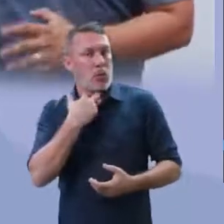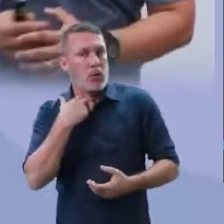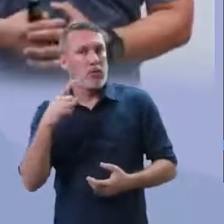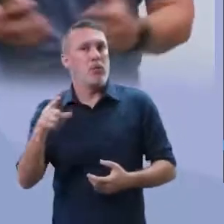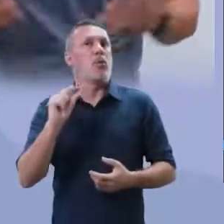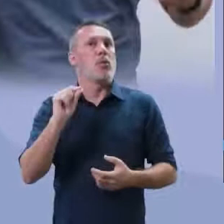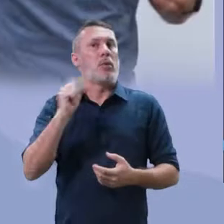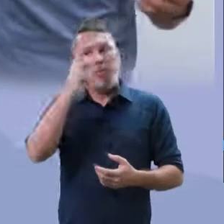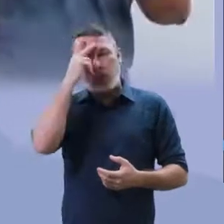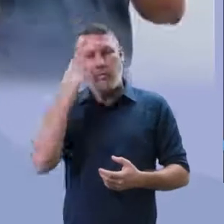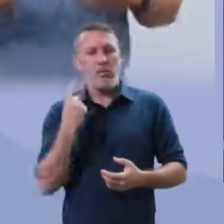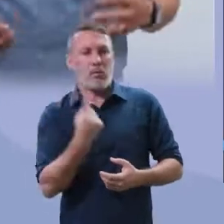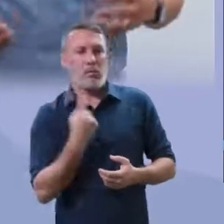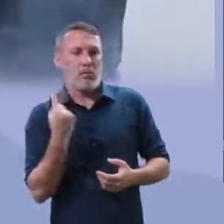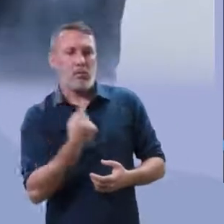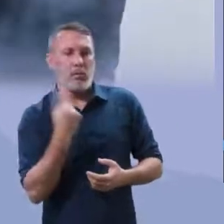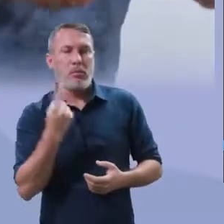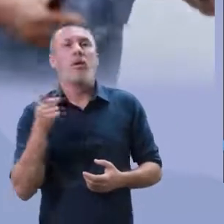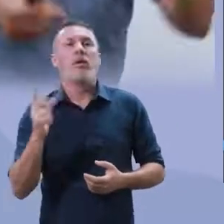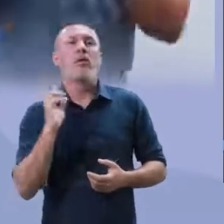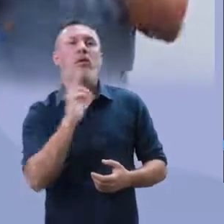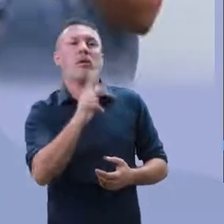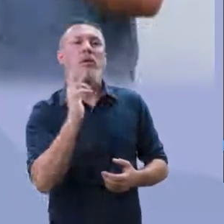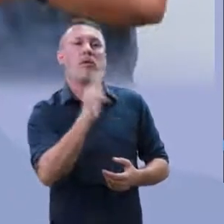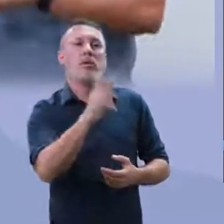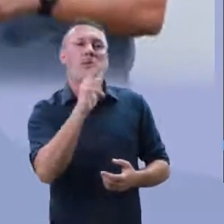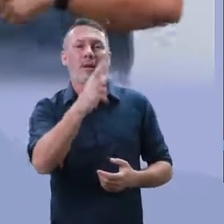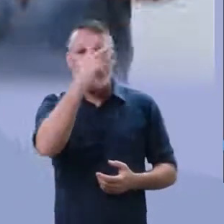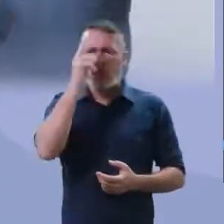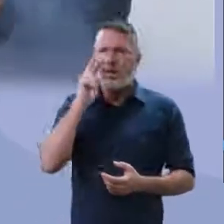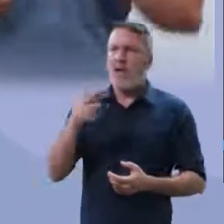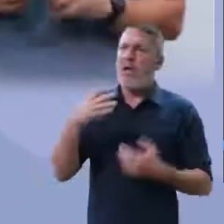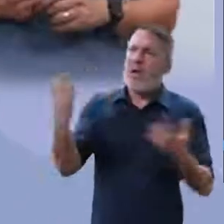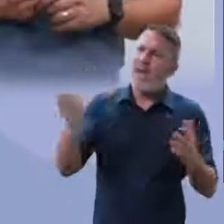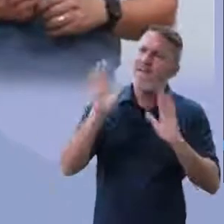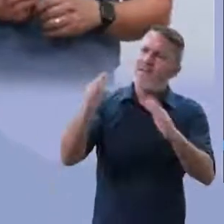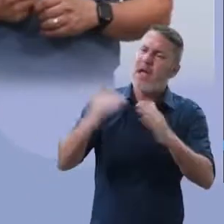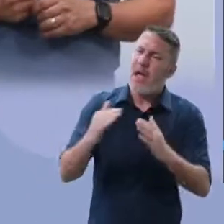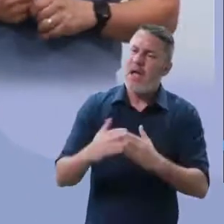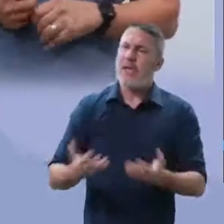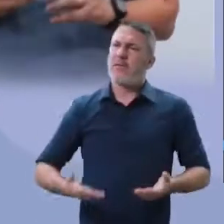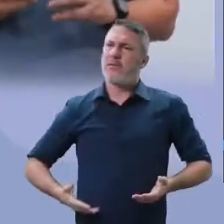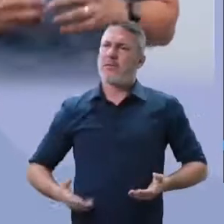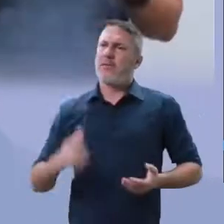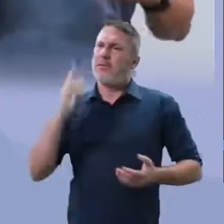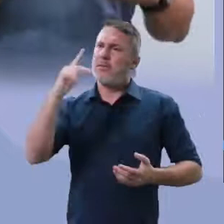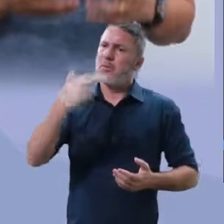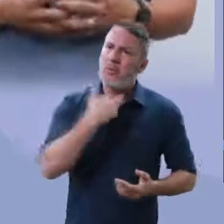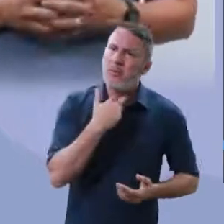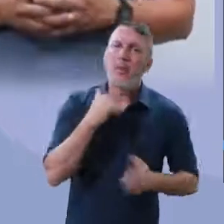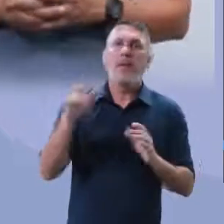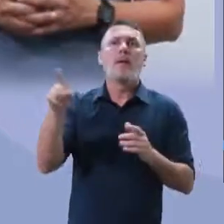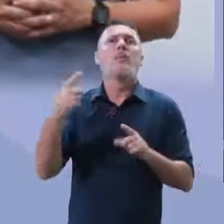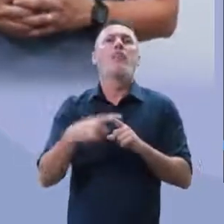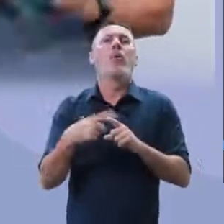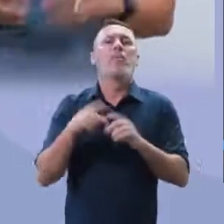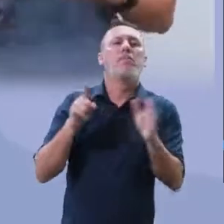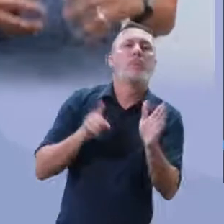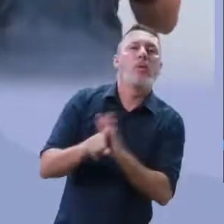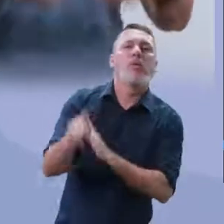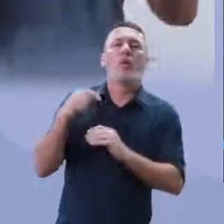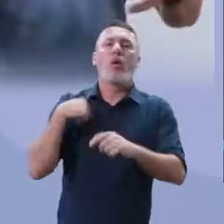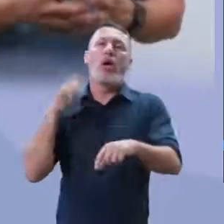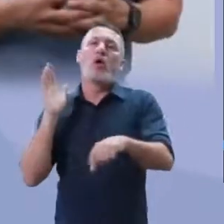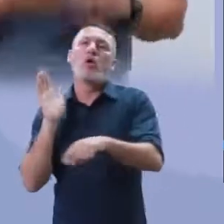como, não tinha ninguém que auxiliares, ele saía e as outras pessoas, olha, vai para casa. Mas não sabia por que ele estava ali na rua.